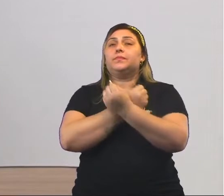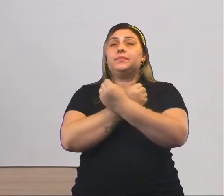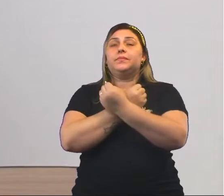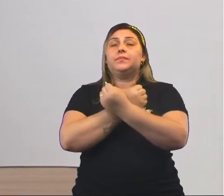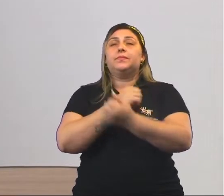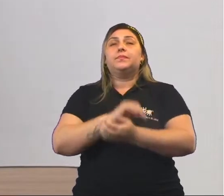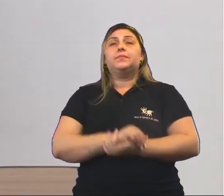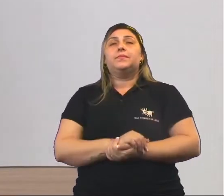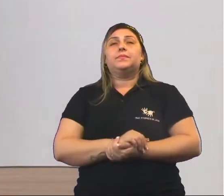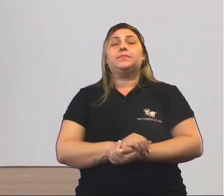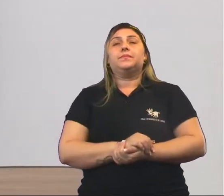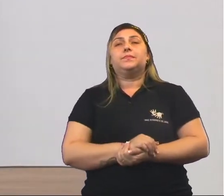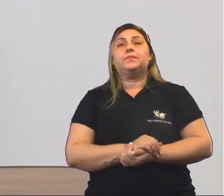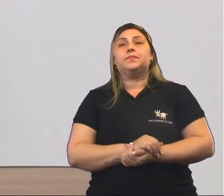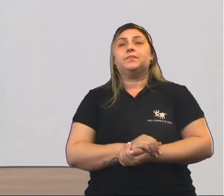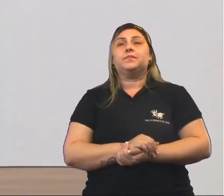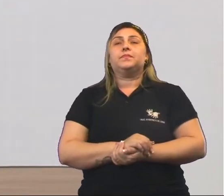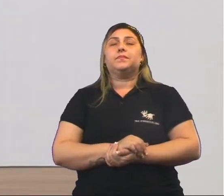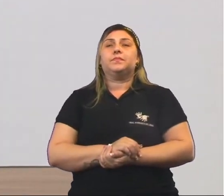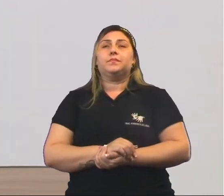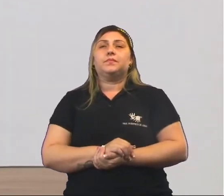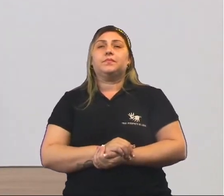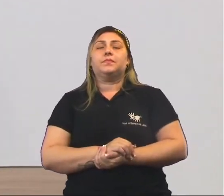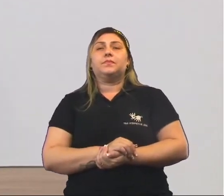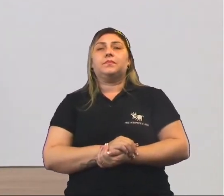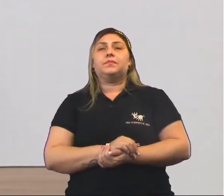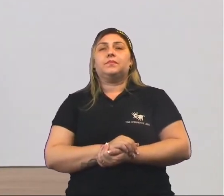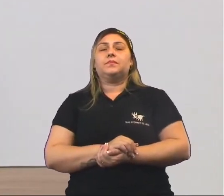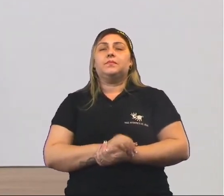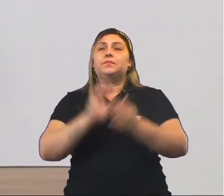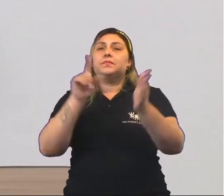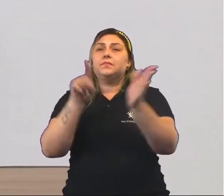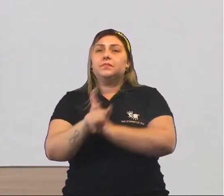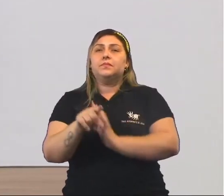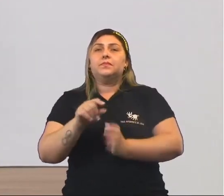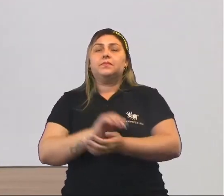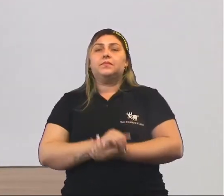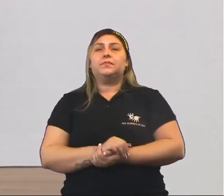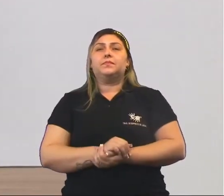Vamos destacar aqui, o que era a escravidão? Que é exatamente a pergunta aqui.